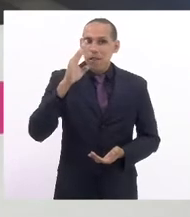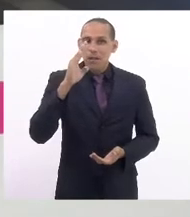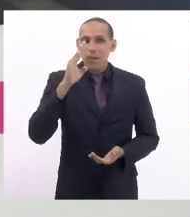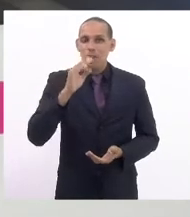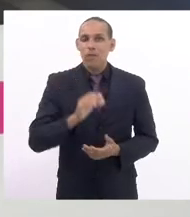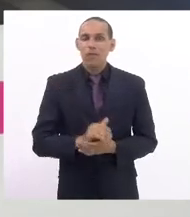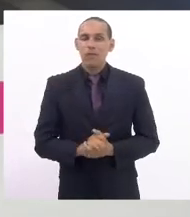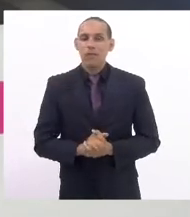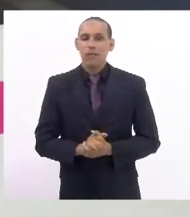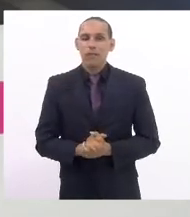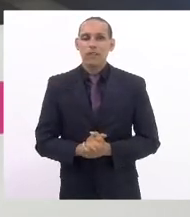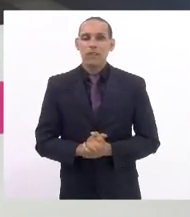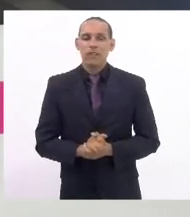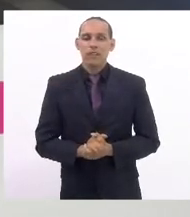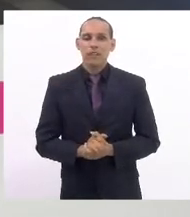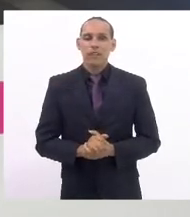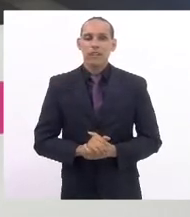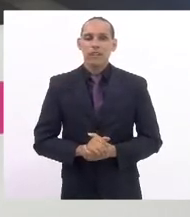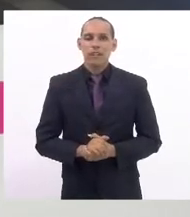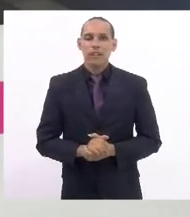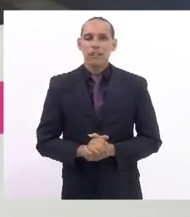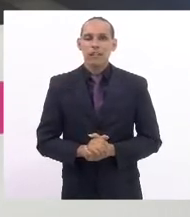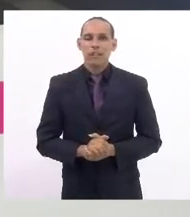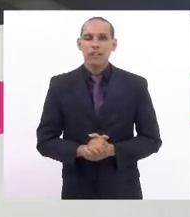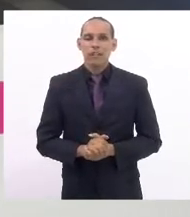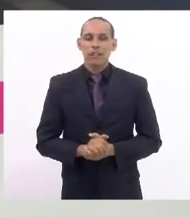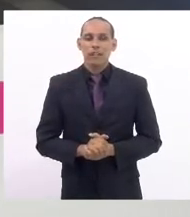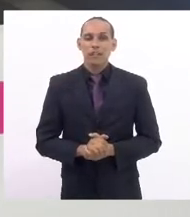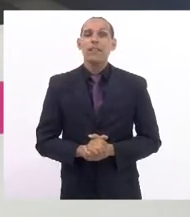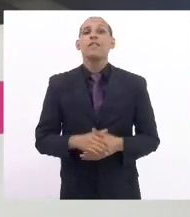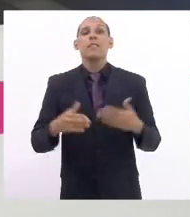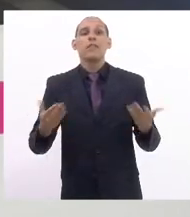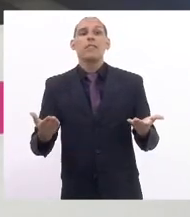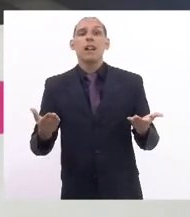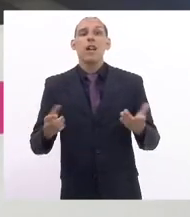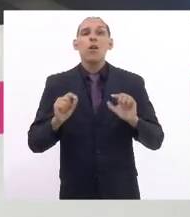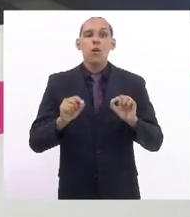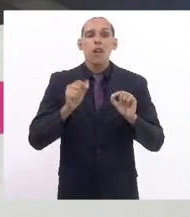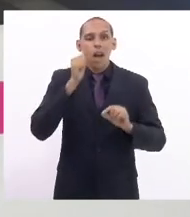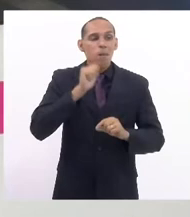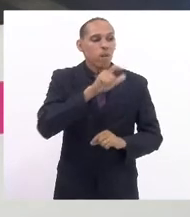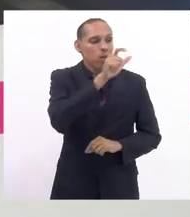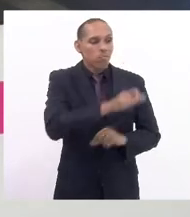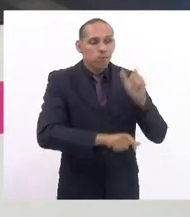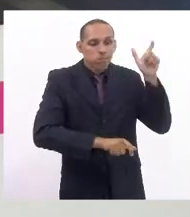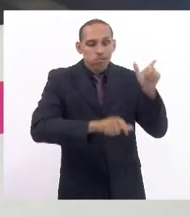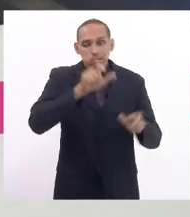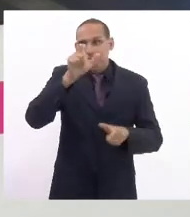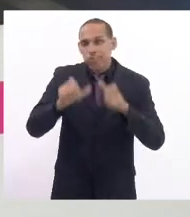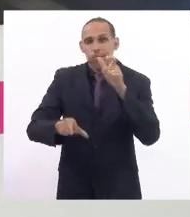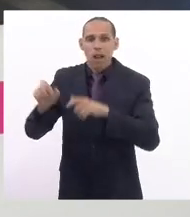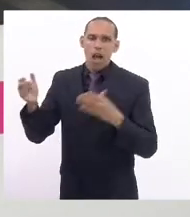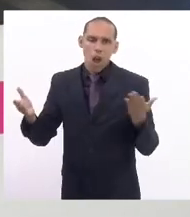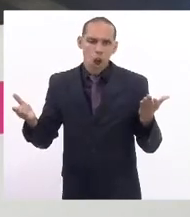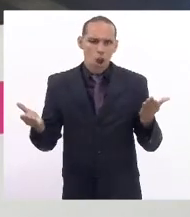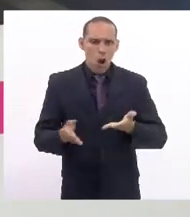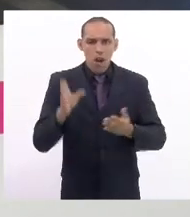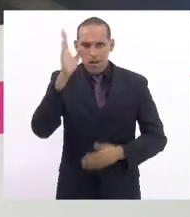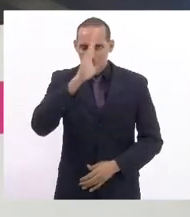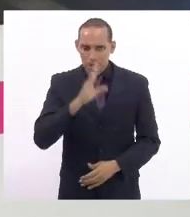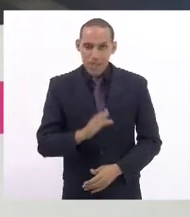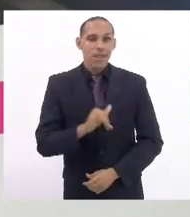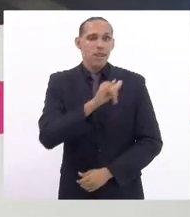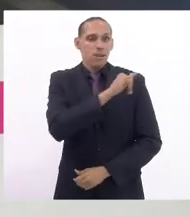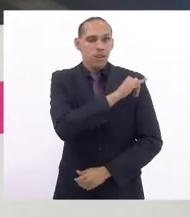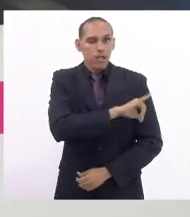termos referentes da questão do trabalho e as condições das mulheres hoje no Brasil no estado do Rio de